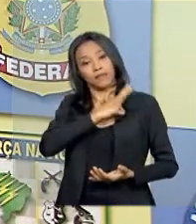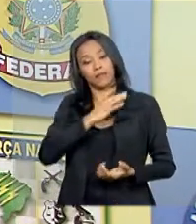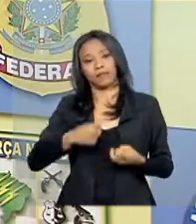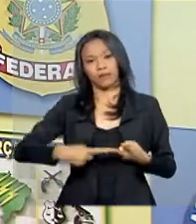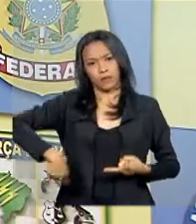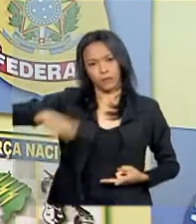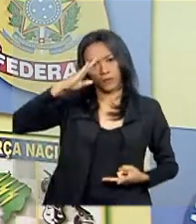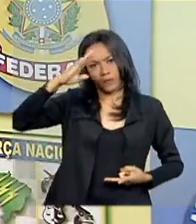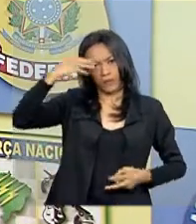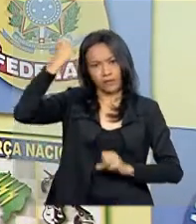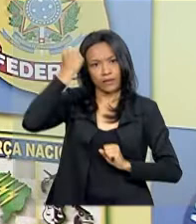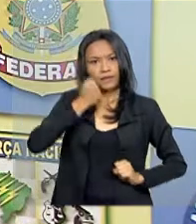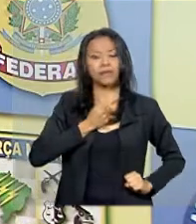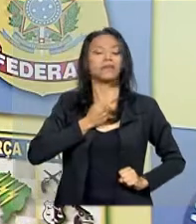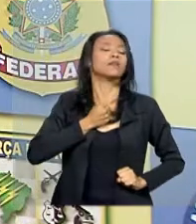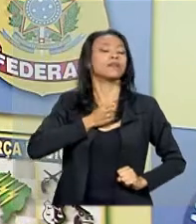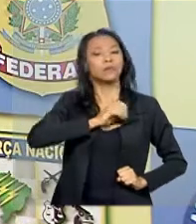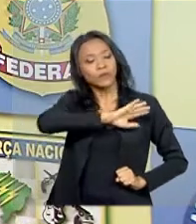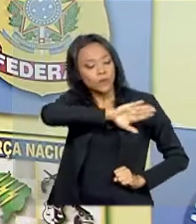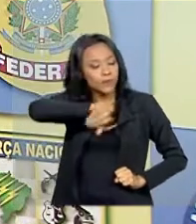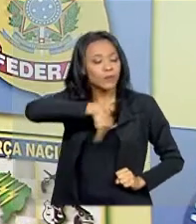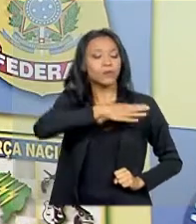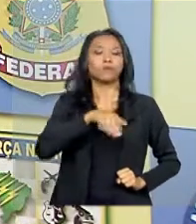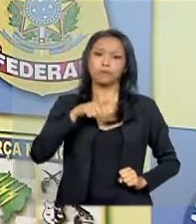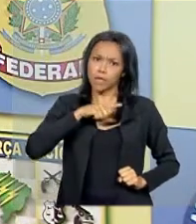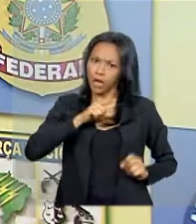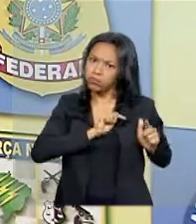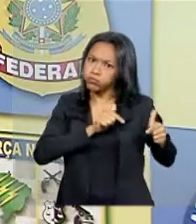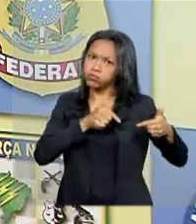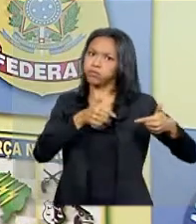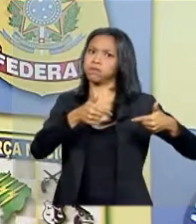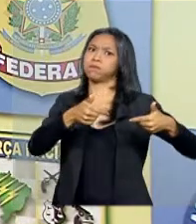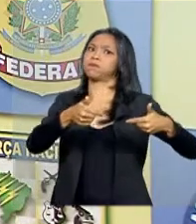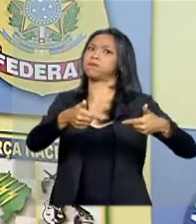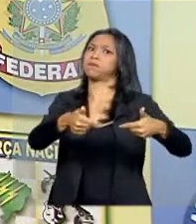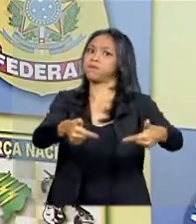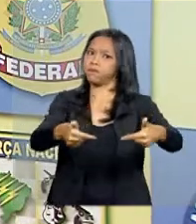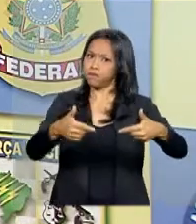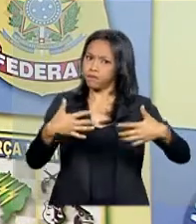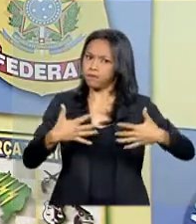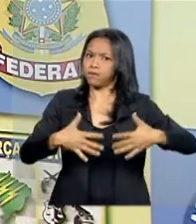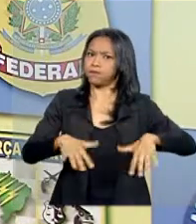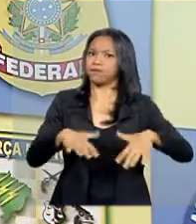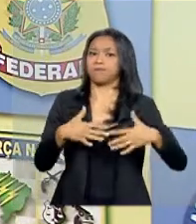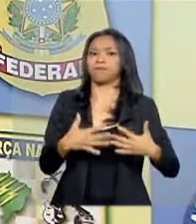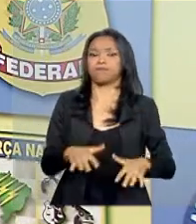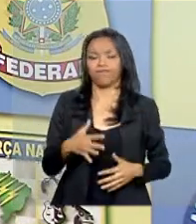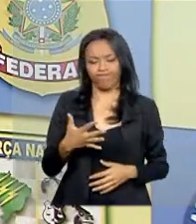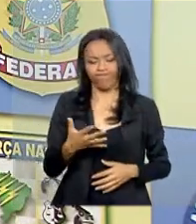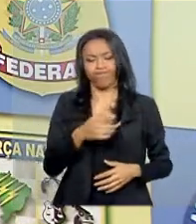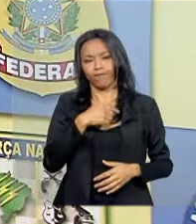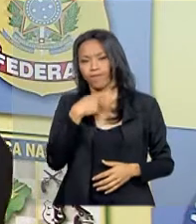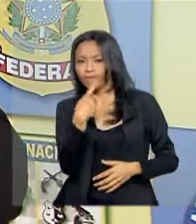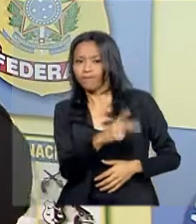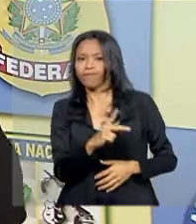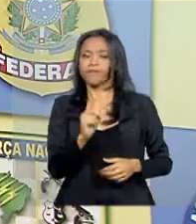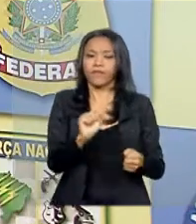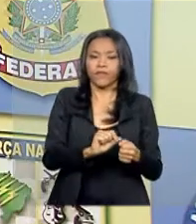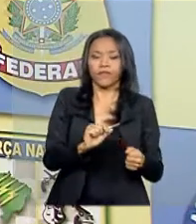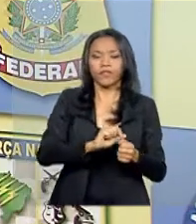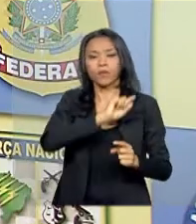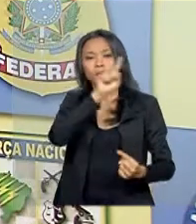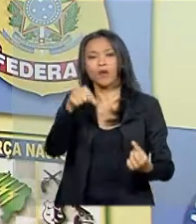exército, os militares têm tido uma ação bastante presente nas ações realizadas para